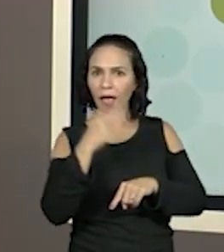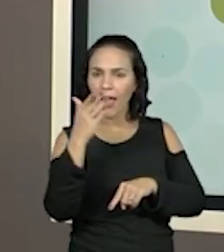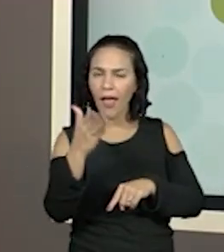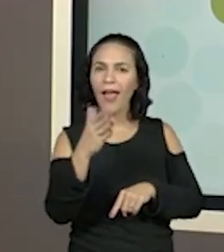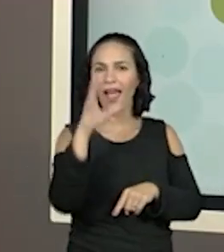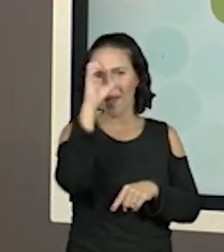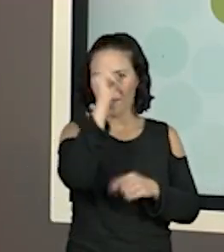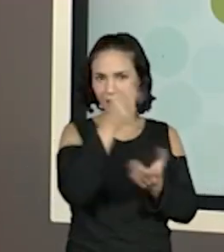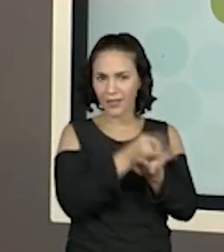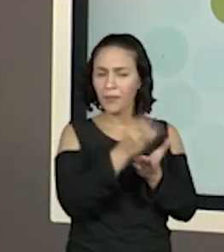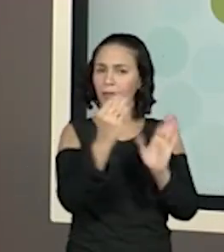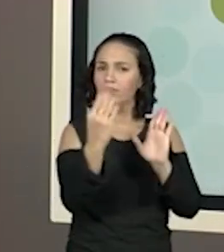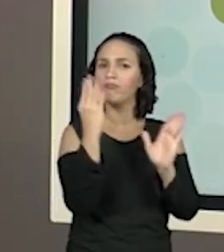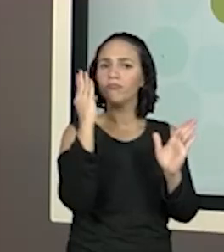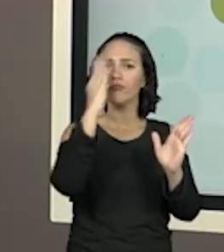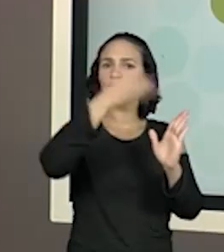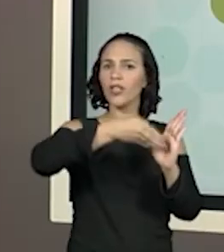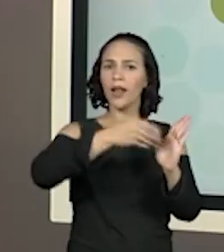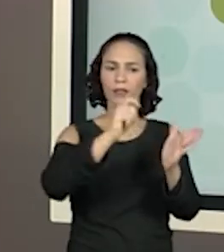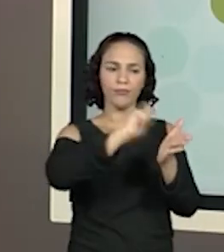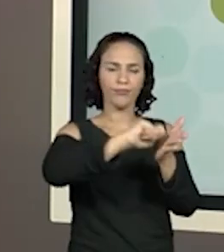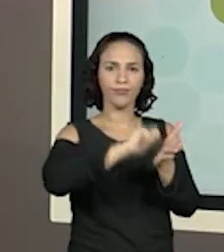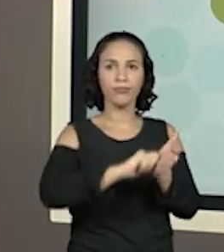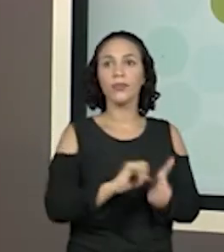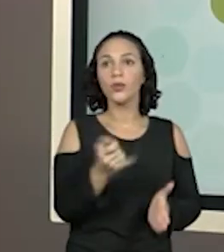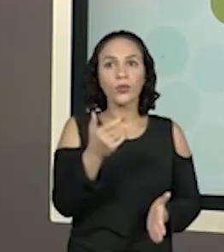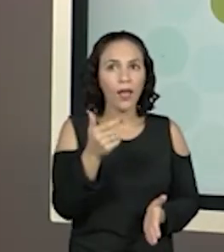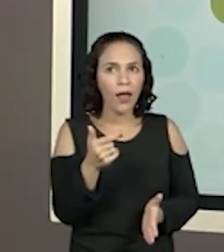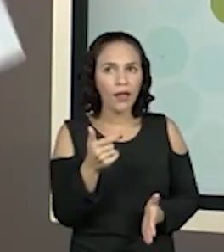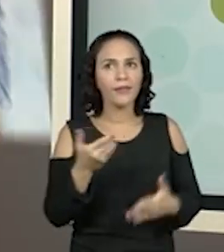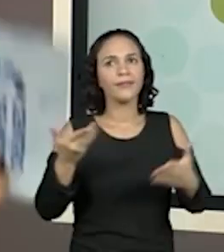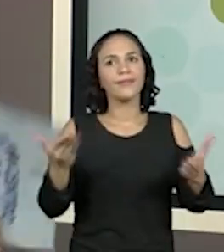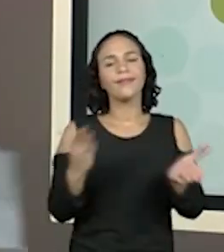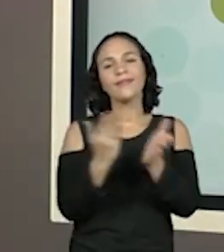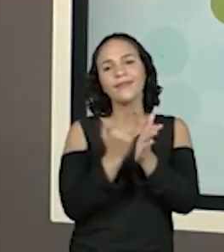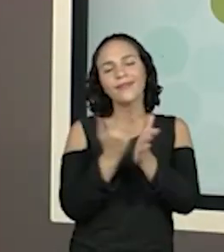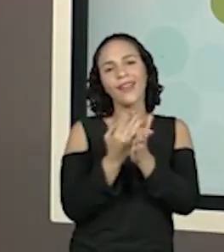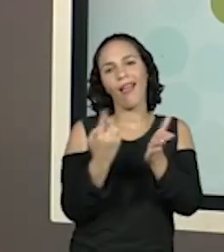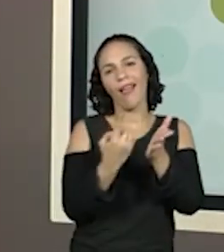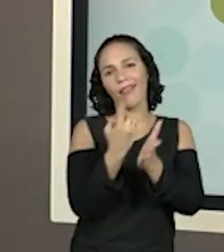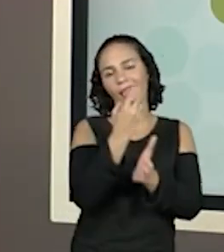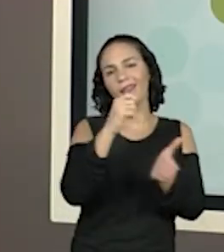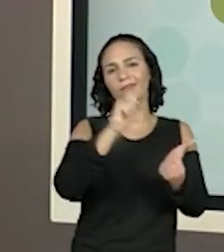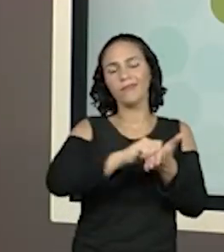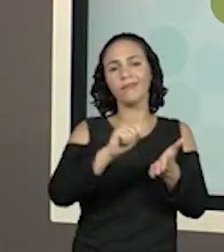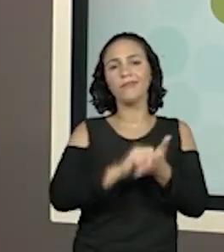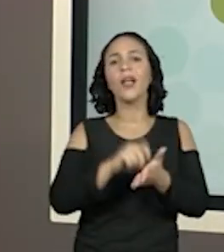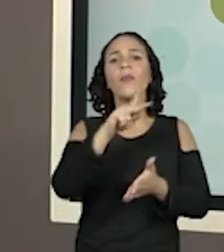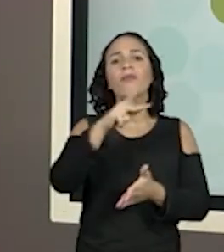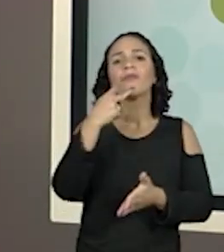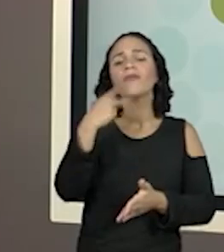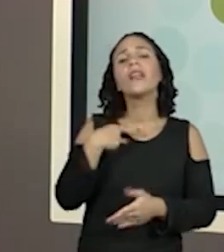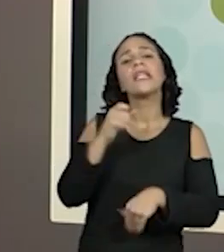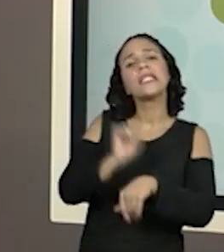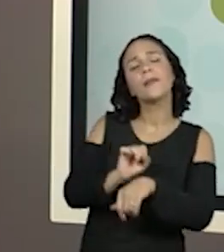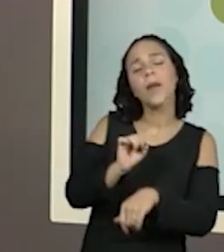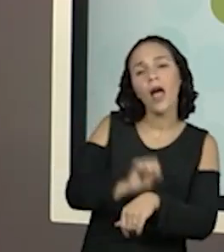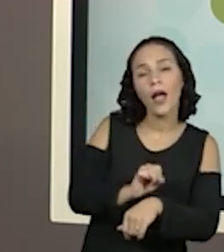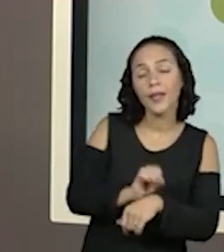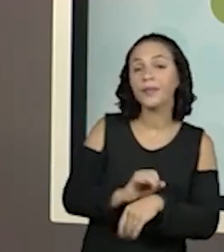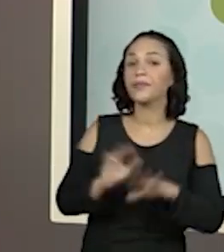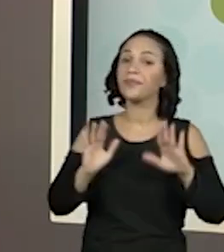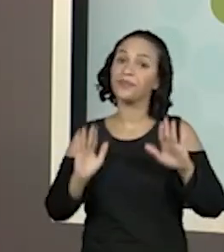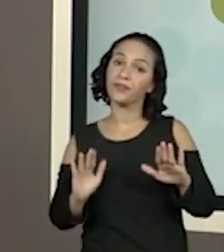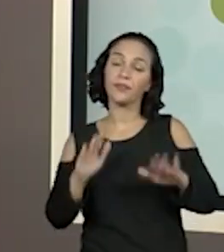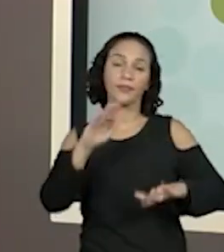apostila, quem não tiver vai fazendo os registros no caderno, ah, mas minha professora falou que ainda não é para fazer, para esperar, gente,